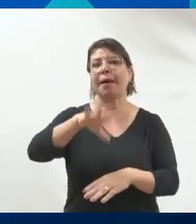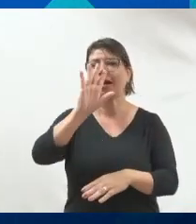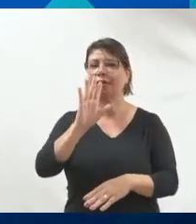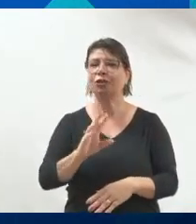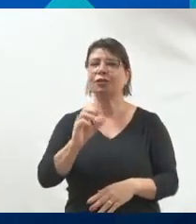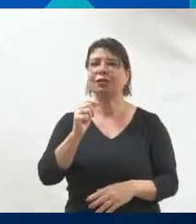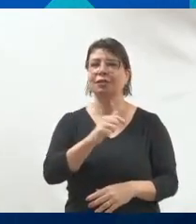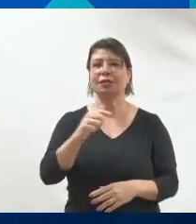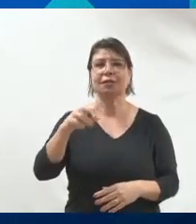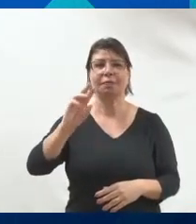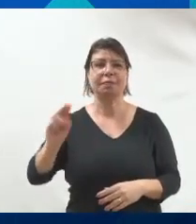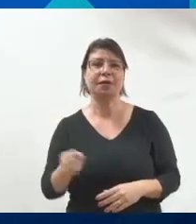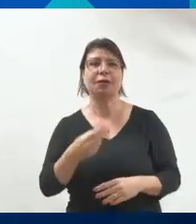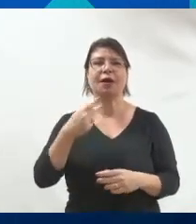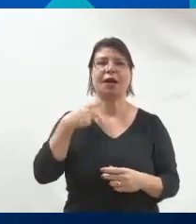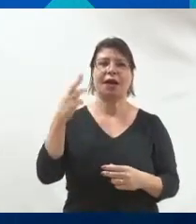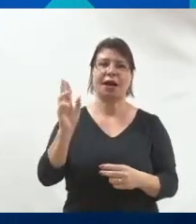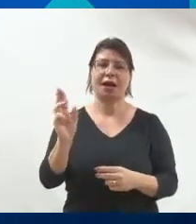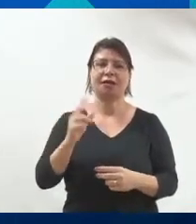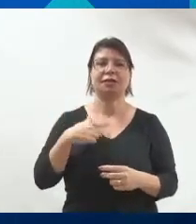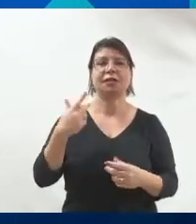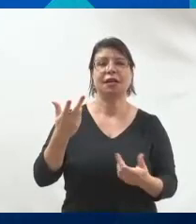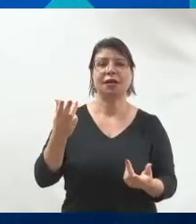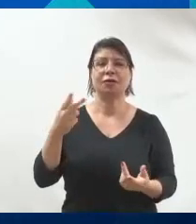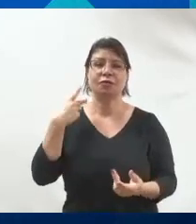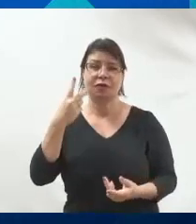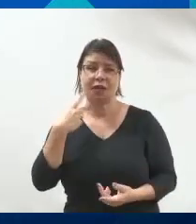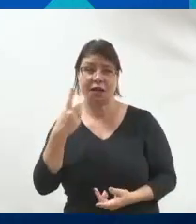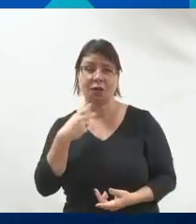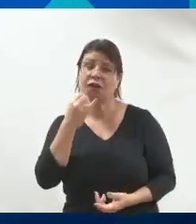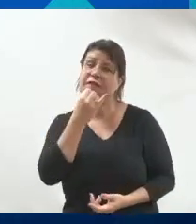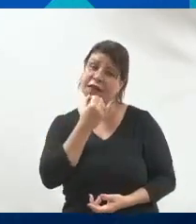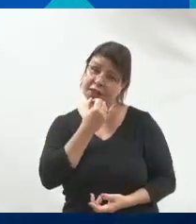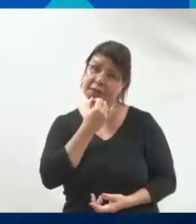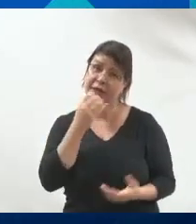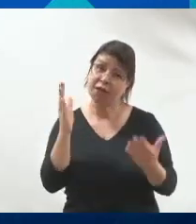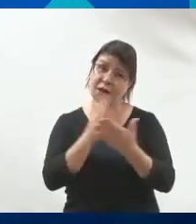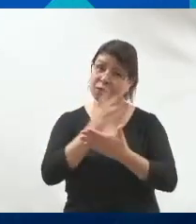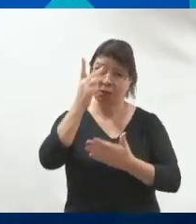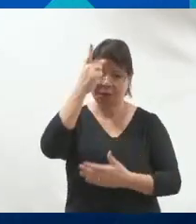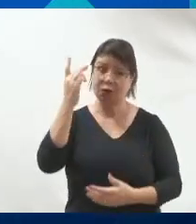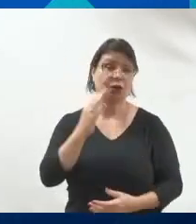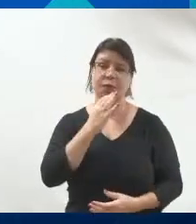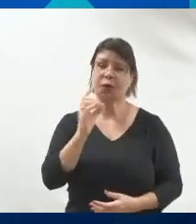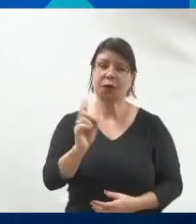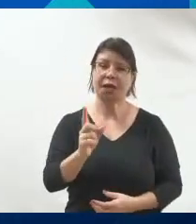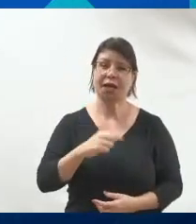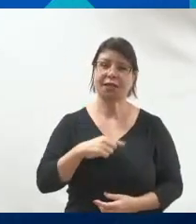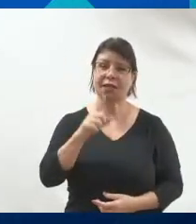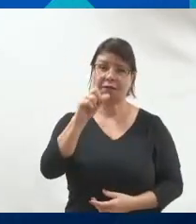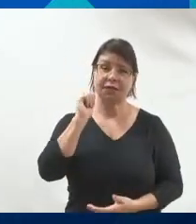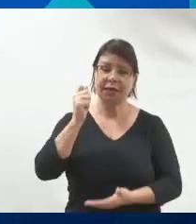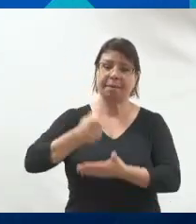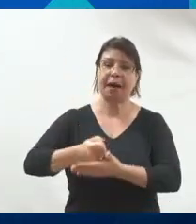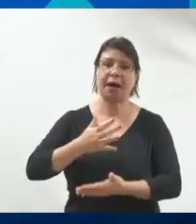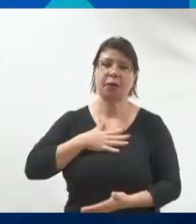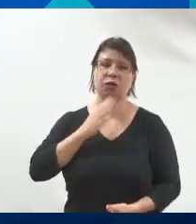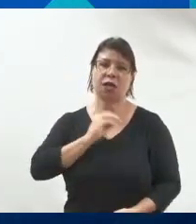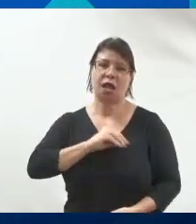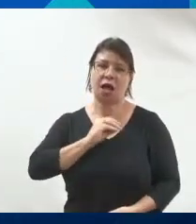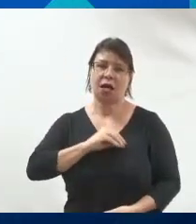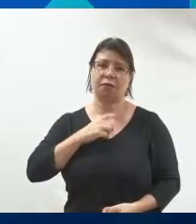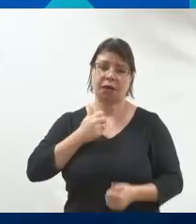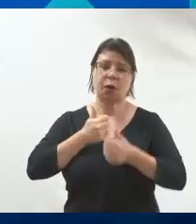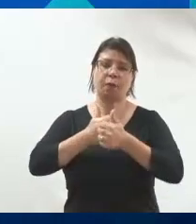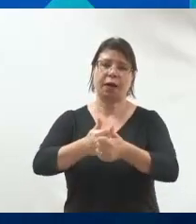processo seletivo. Eu sou vereador e infelizmente muita gente não me conhece. É você que paga o nosso salário. Me acompanha aqui no